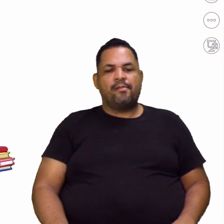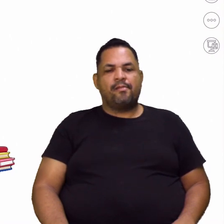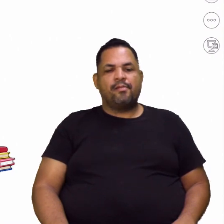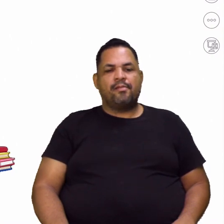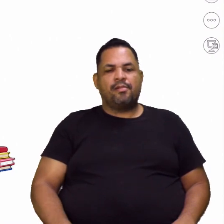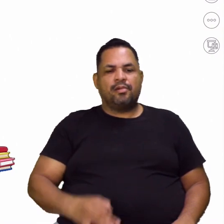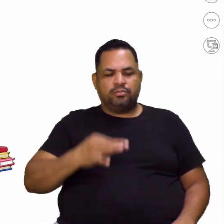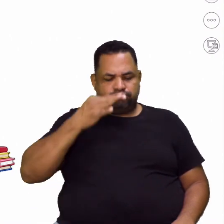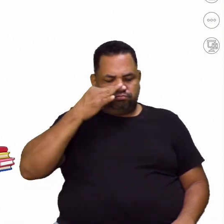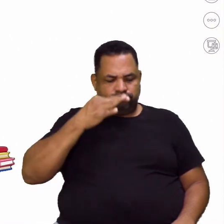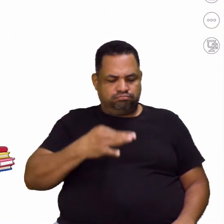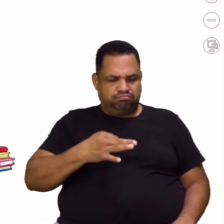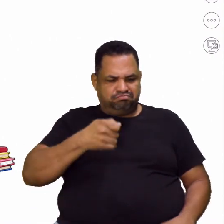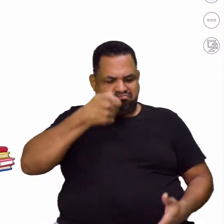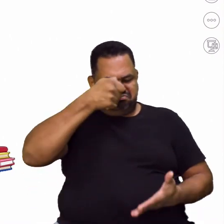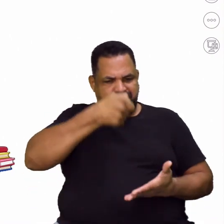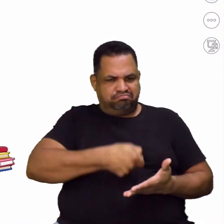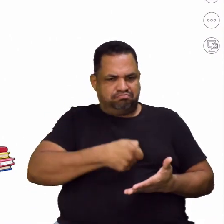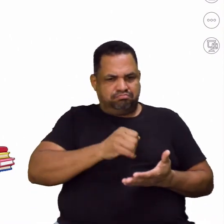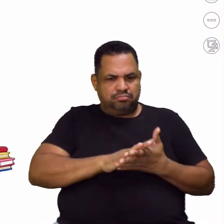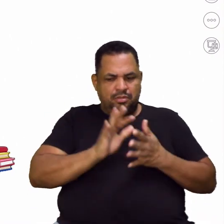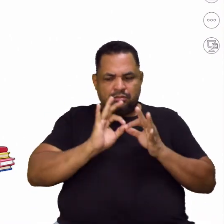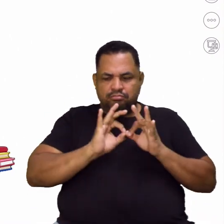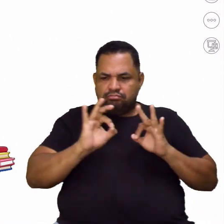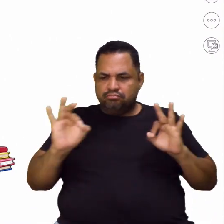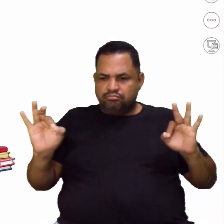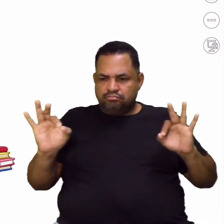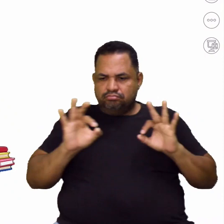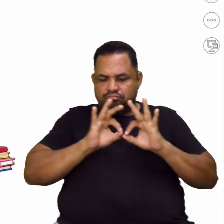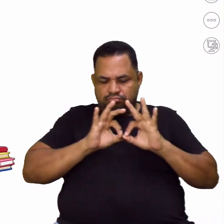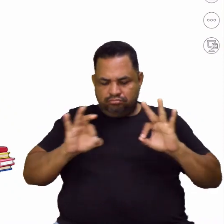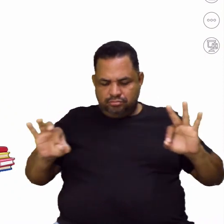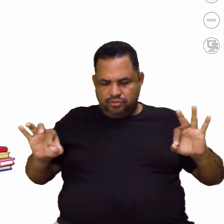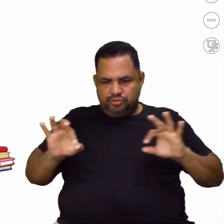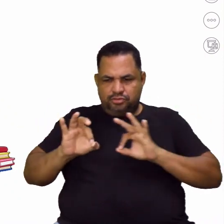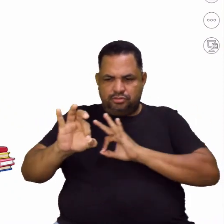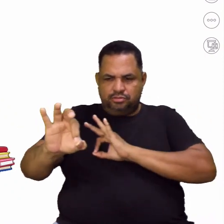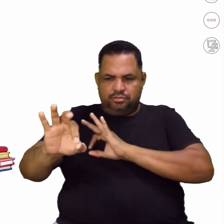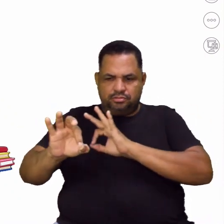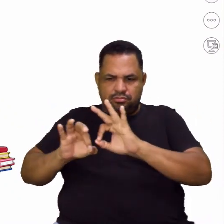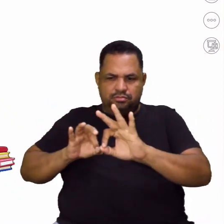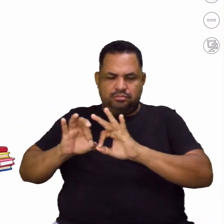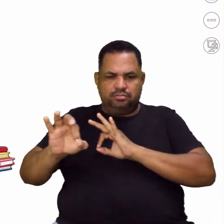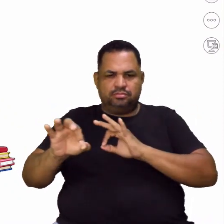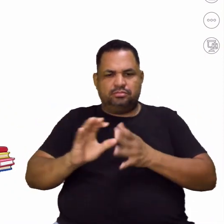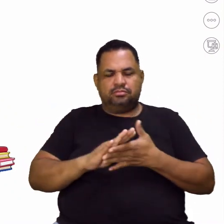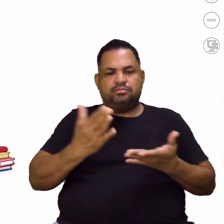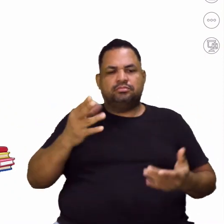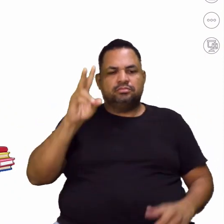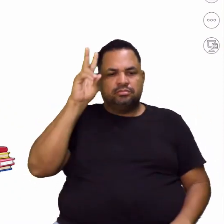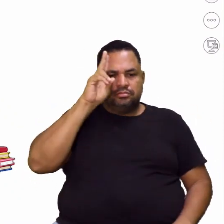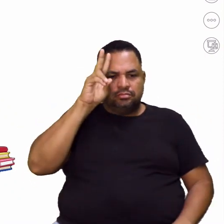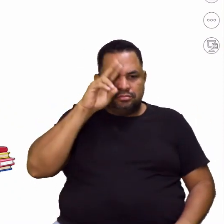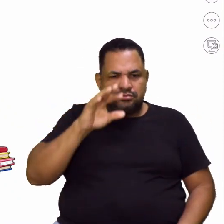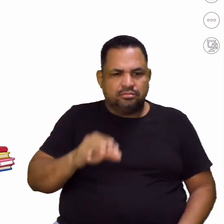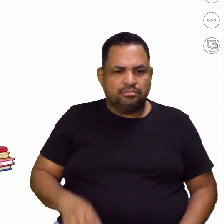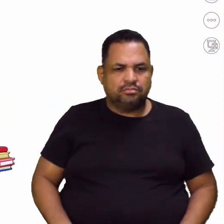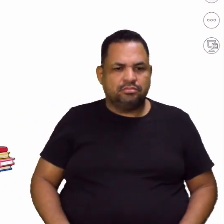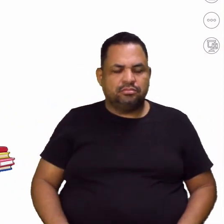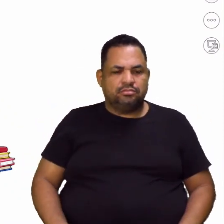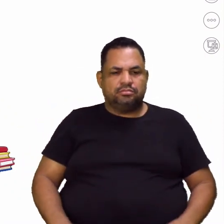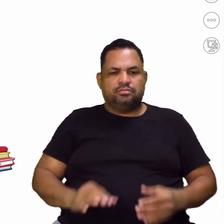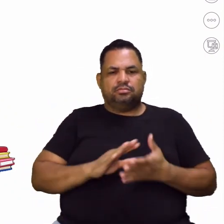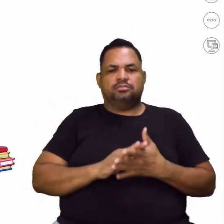comprimento e cumprimento. Ó. Aqui você vai lembrar, Medida.